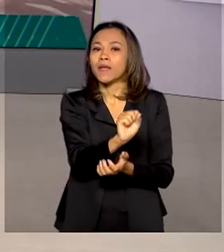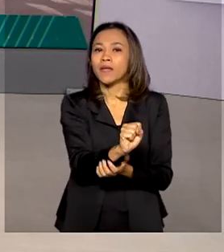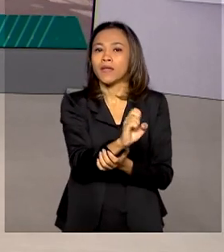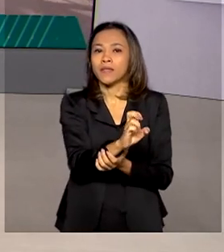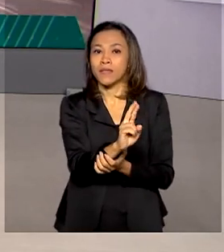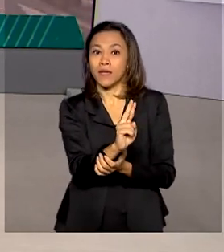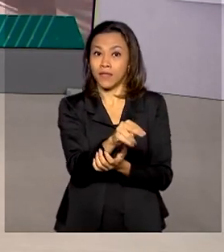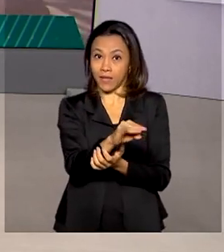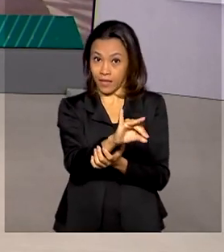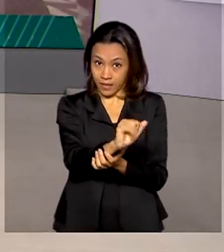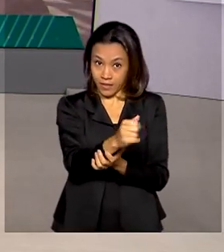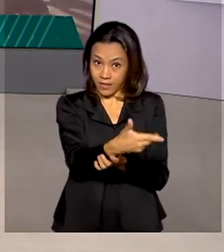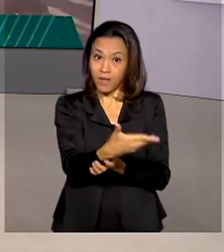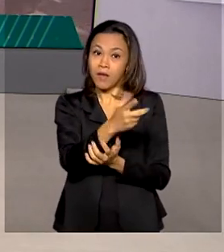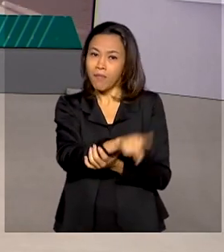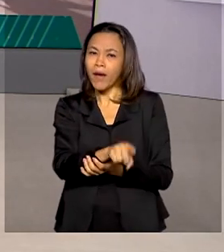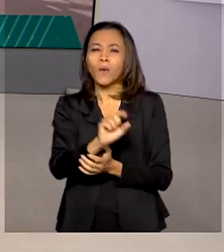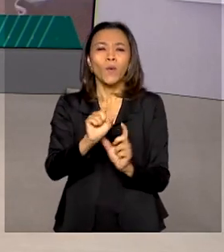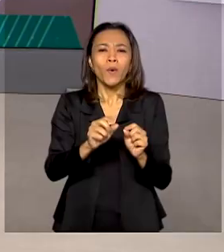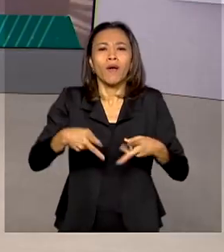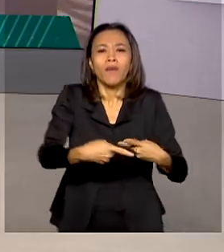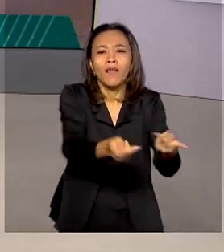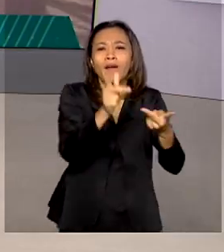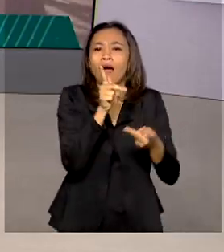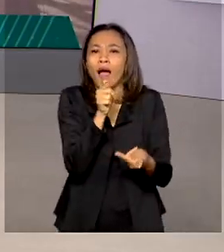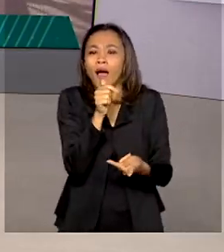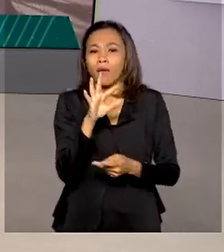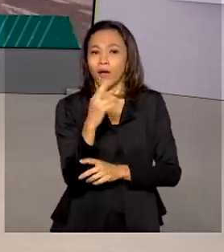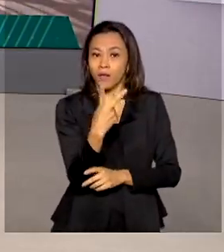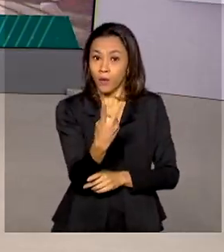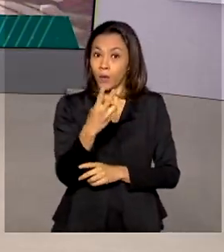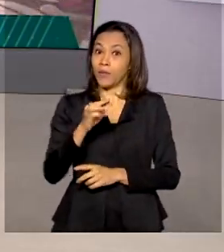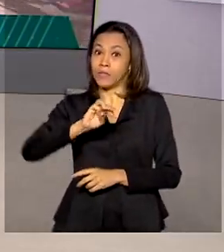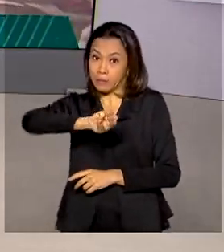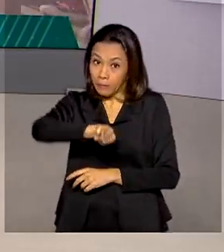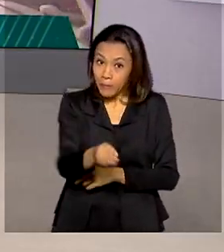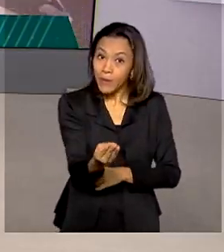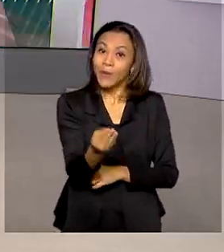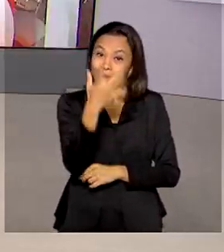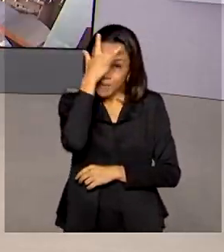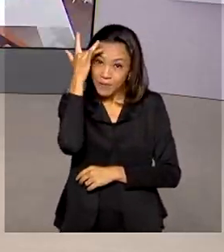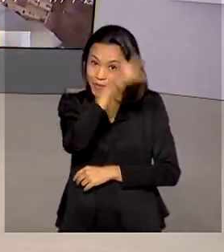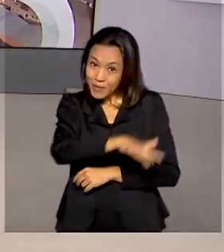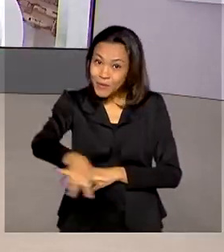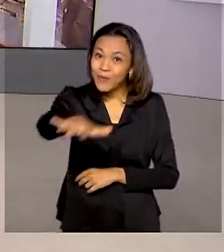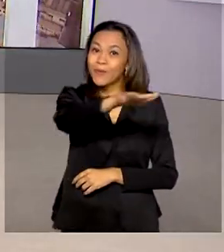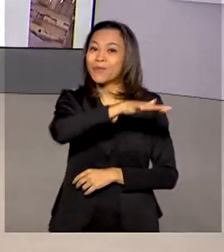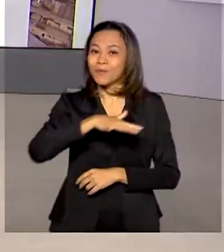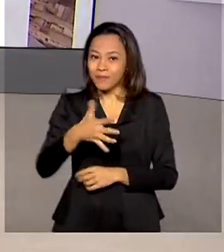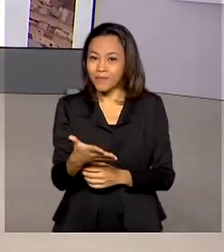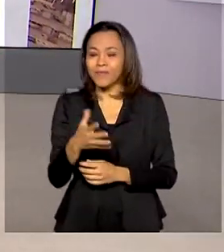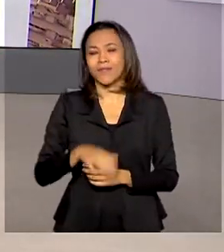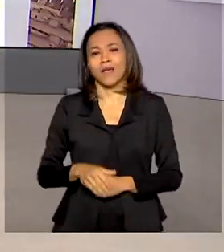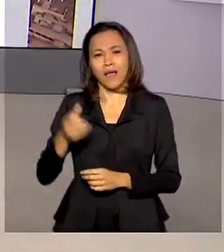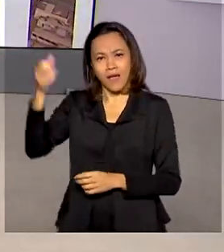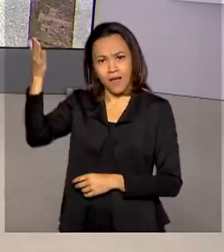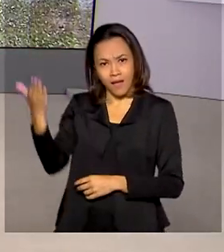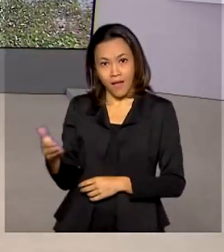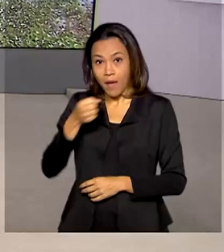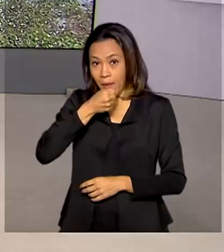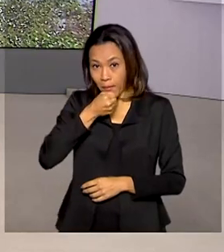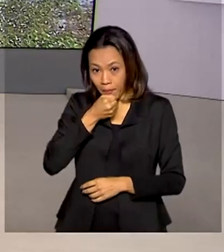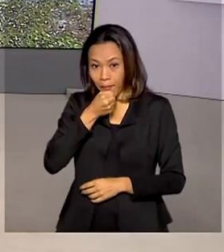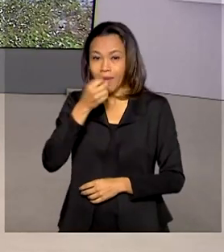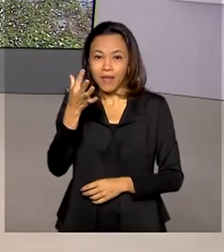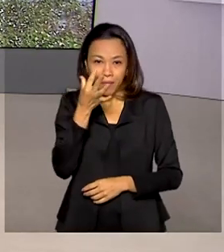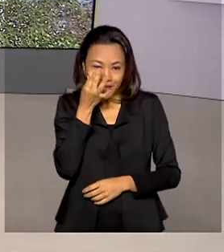iniciais no ramal do Agreste, que vai levar água a 2 milhões de pessoas do sertão nordestino. A repórter Ana Luíza Prazer está